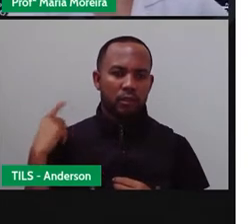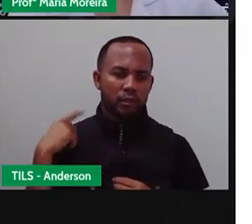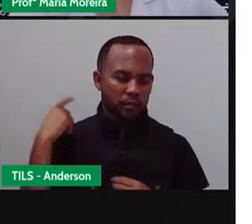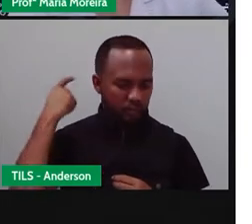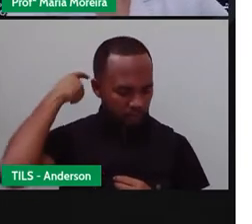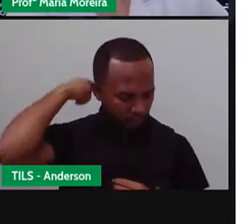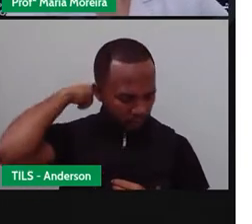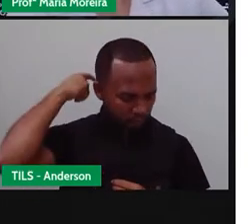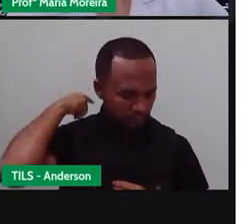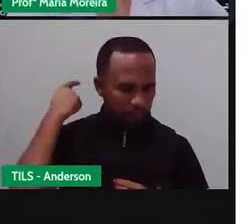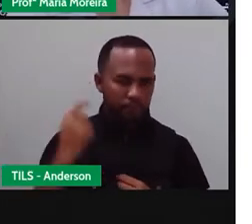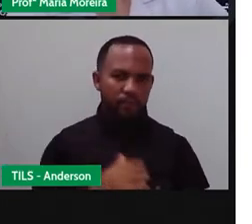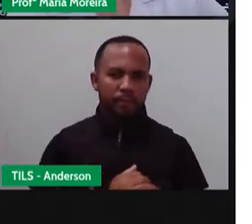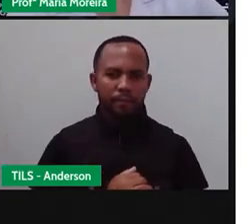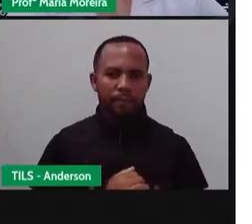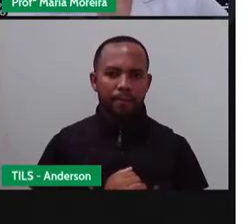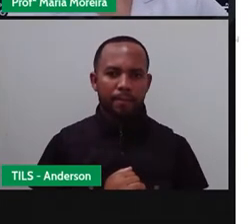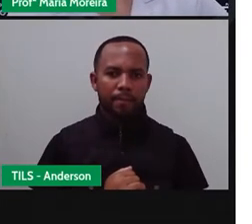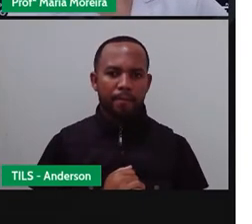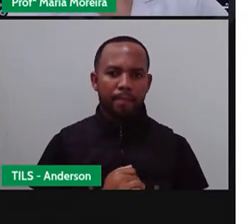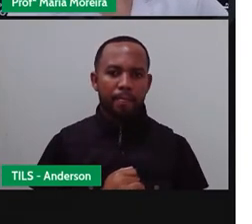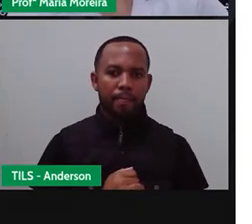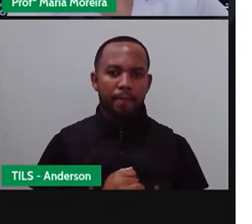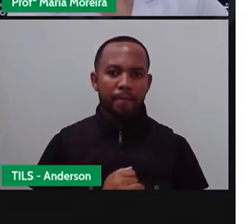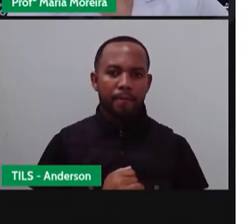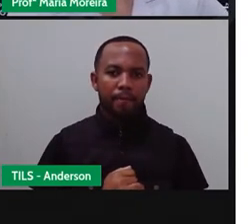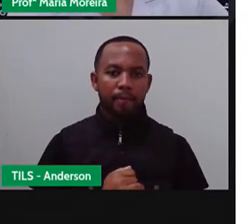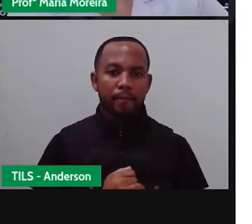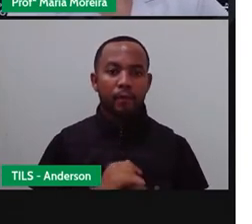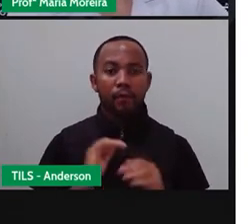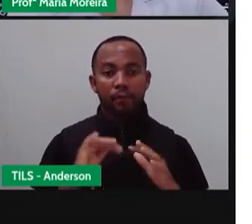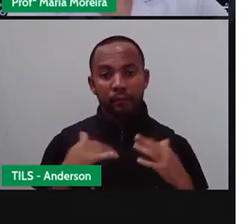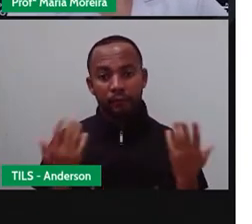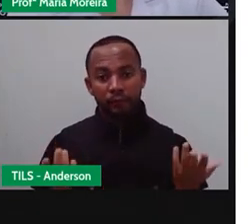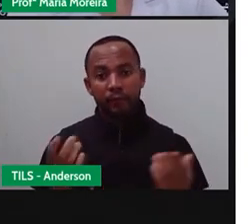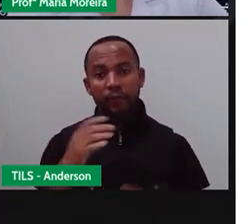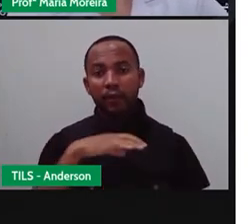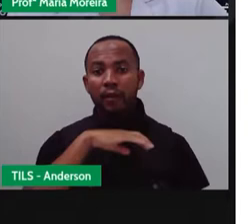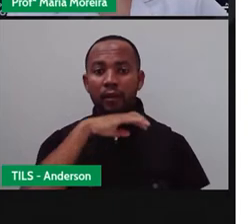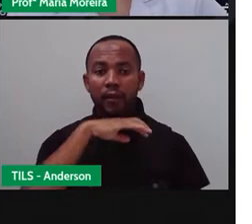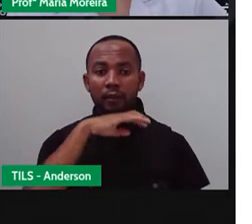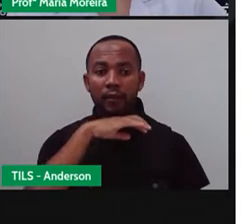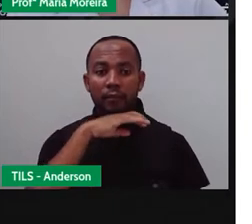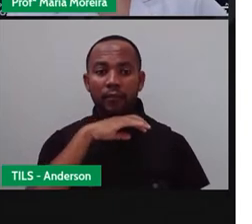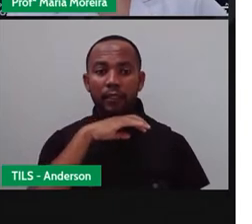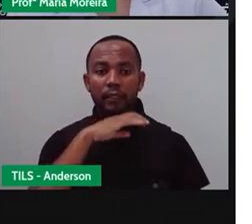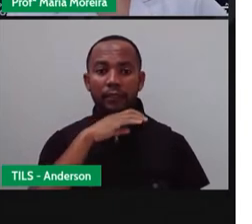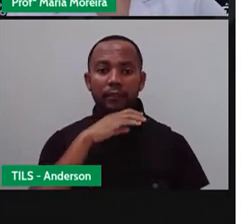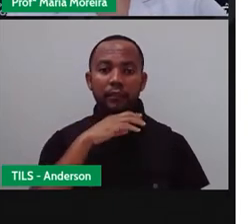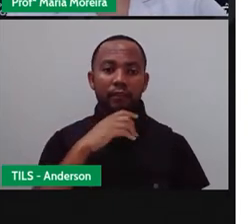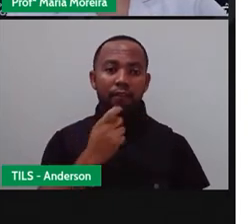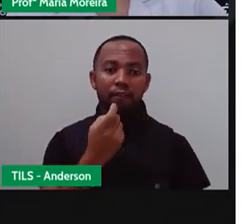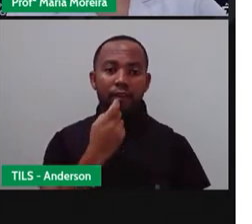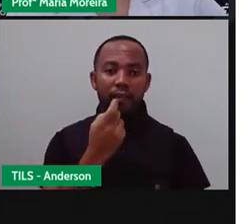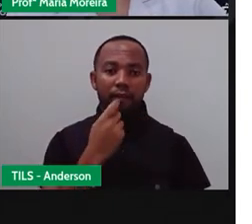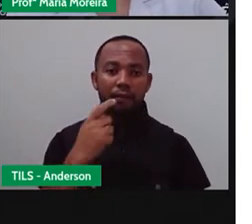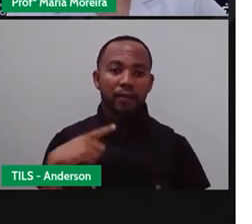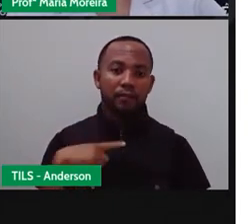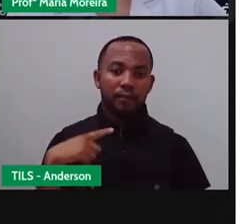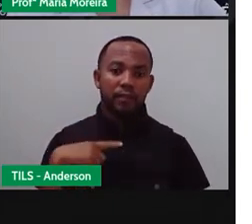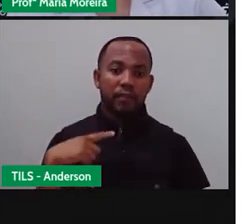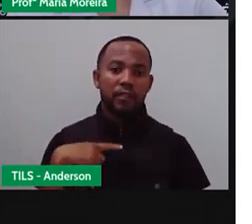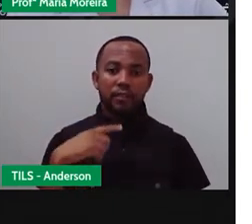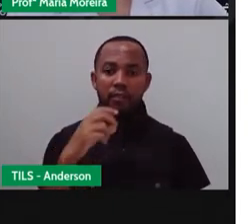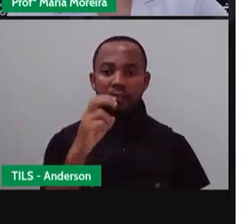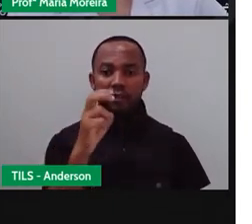espinhal, né? Bom, os animais vertebrados, eles são divididos em cinco subgrupos,